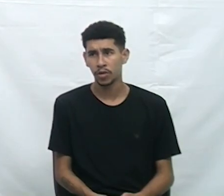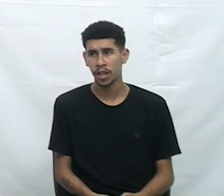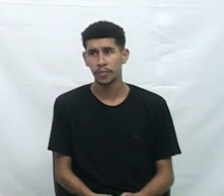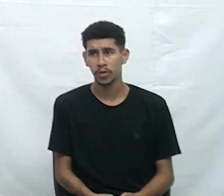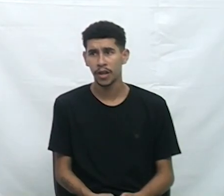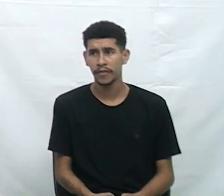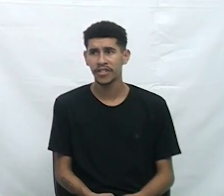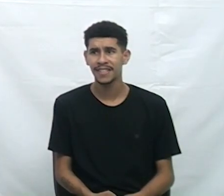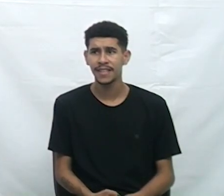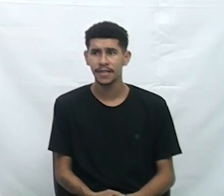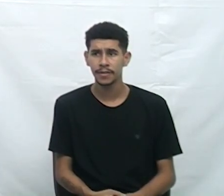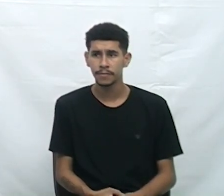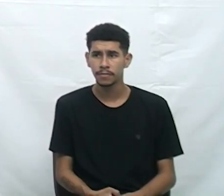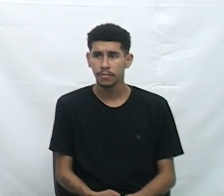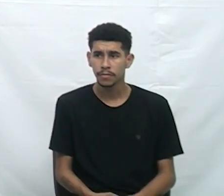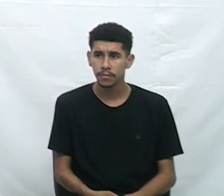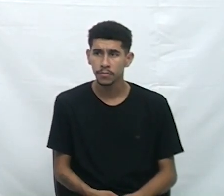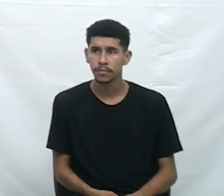Sr.